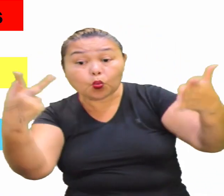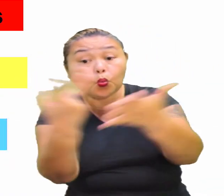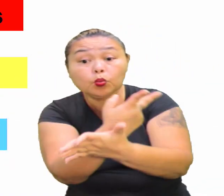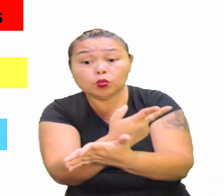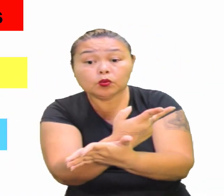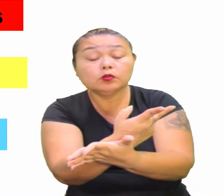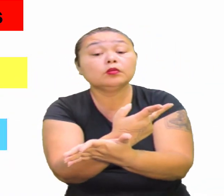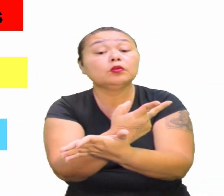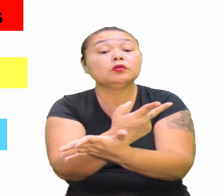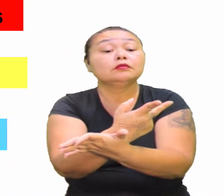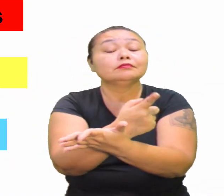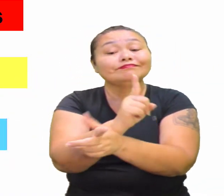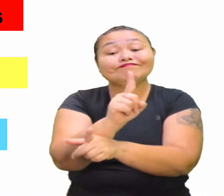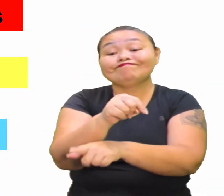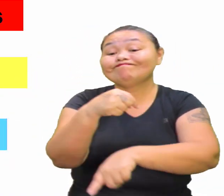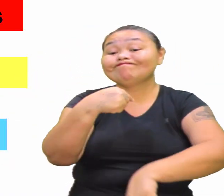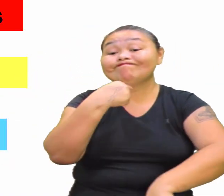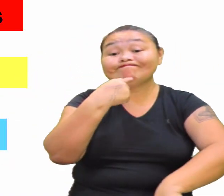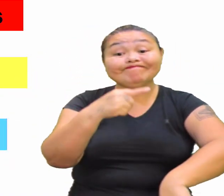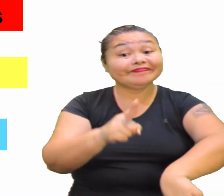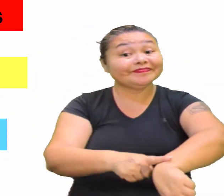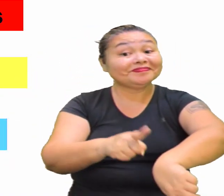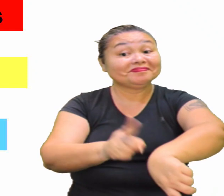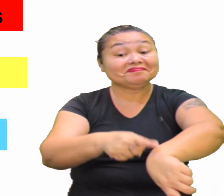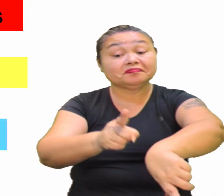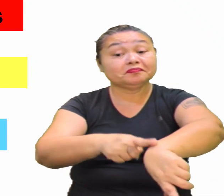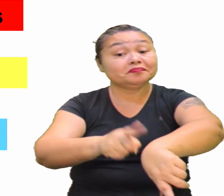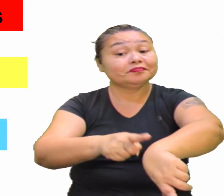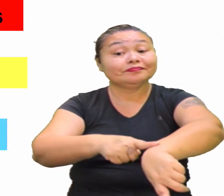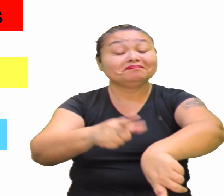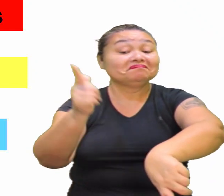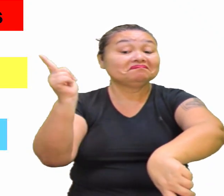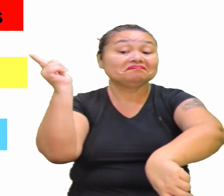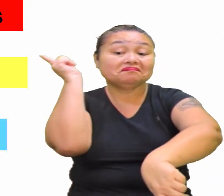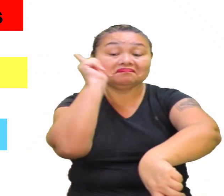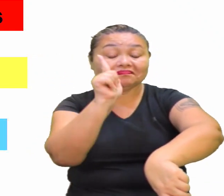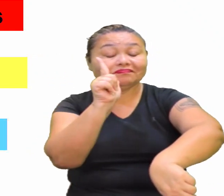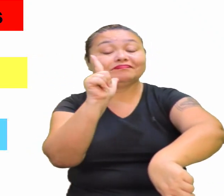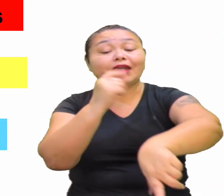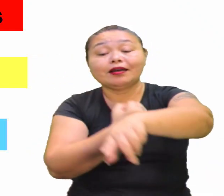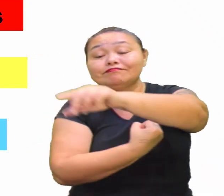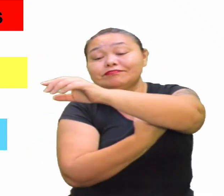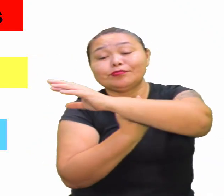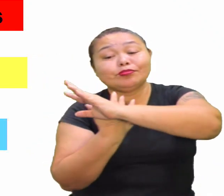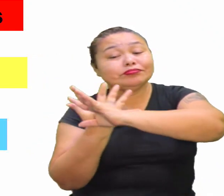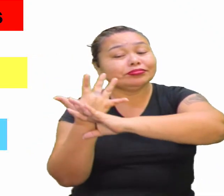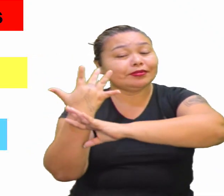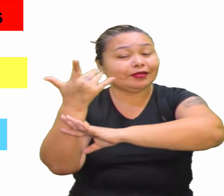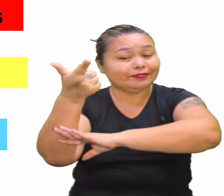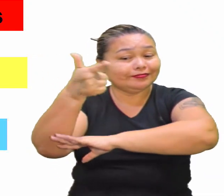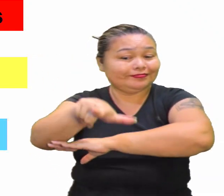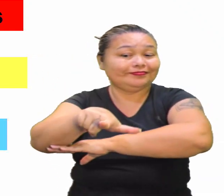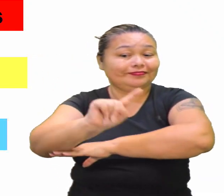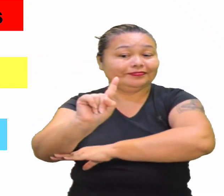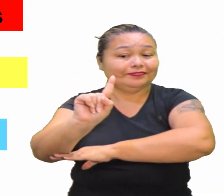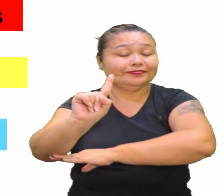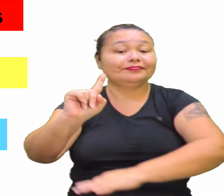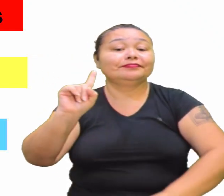E aí a gente não vai ter tempo suficiente Ou hábil para renovar tudo isso E aí vem